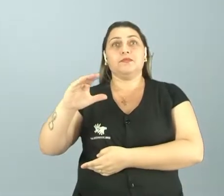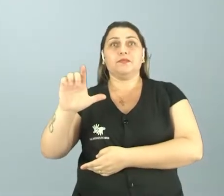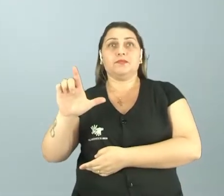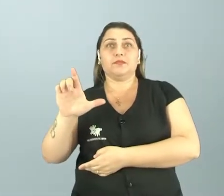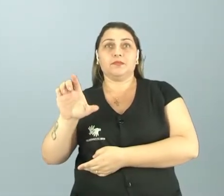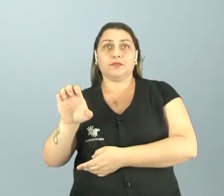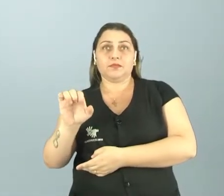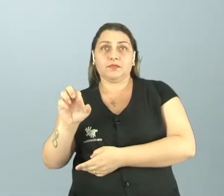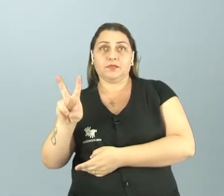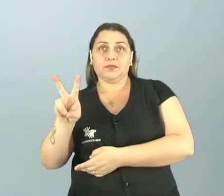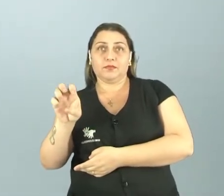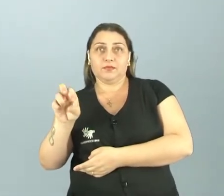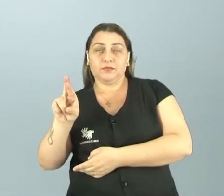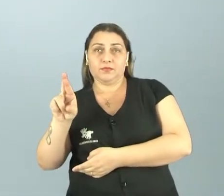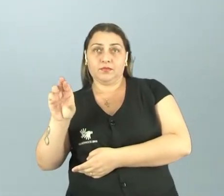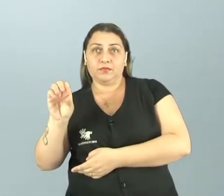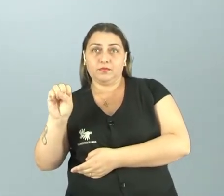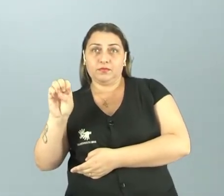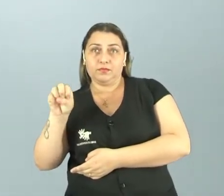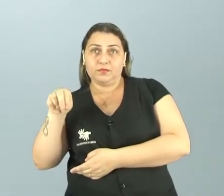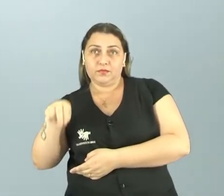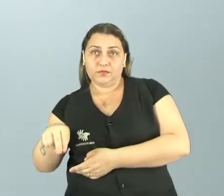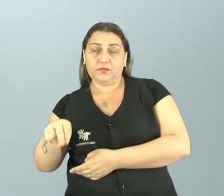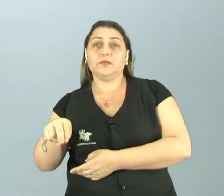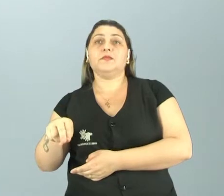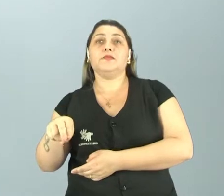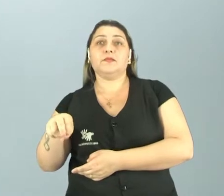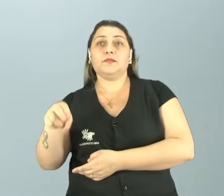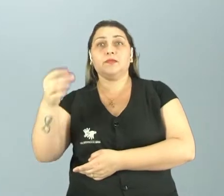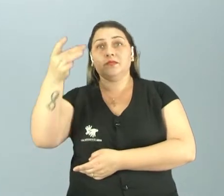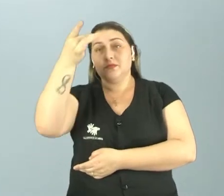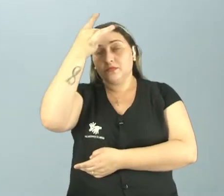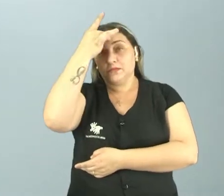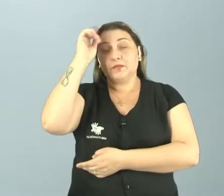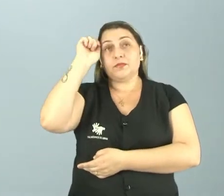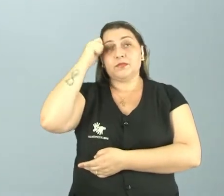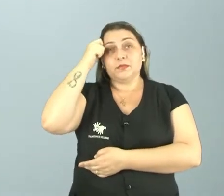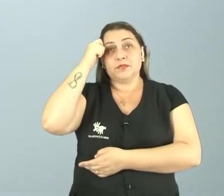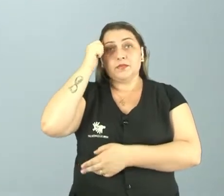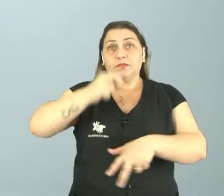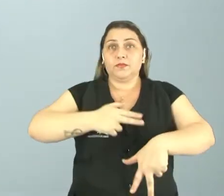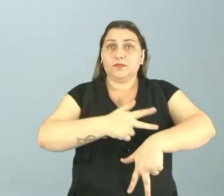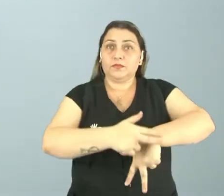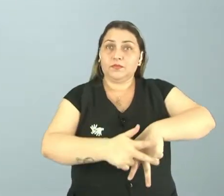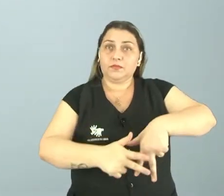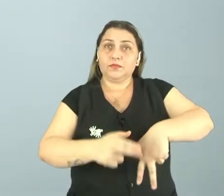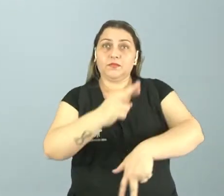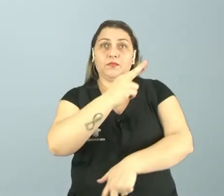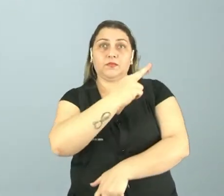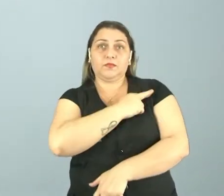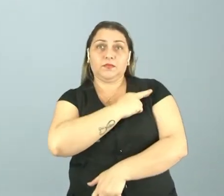Hoje a vai ter uma aula especial que é falando sobre o dia da consciência negra, sobre as relações étnico-raciais.